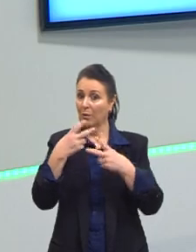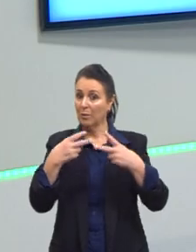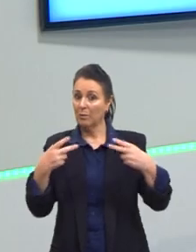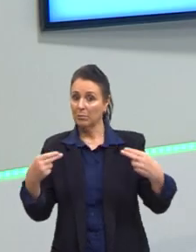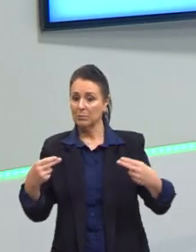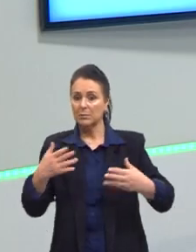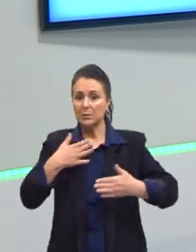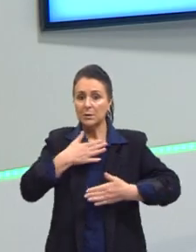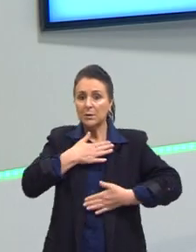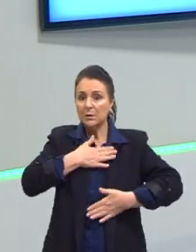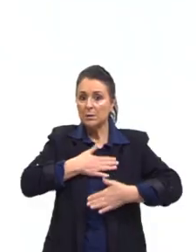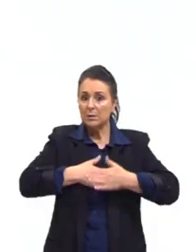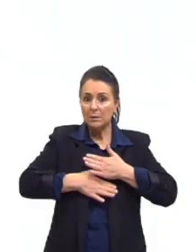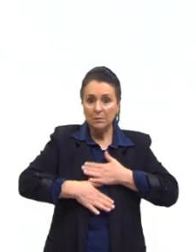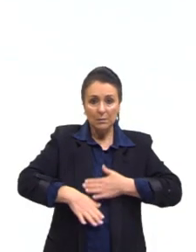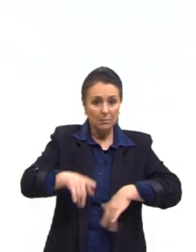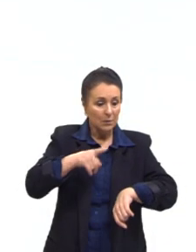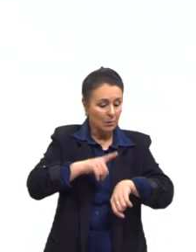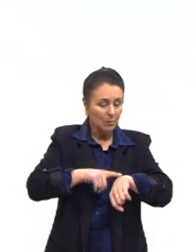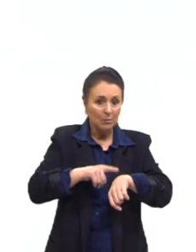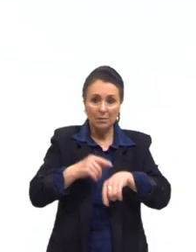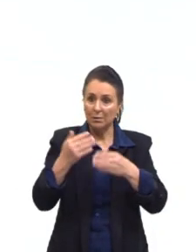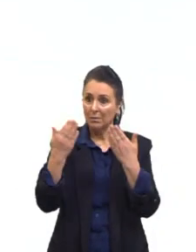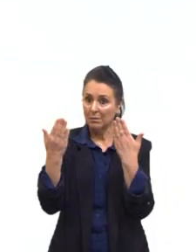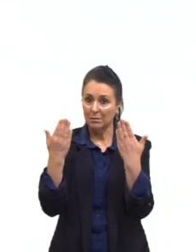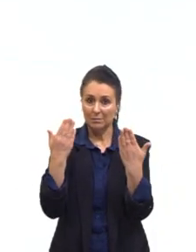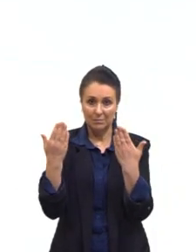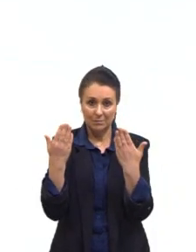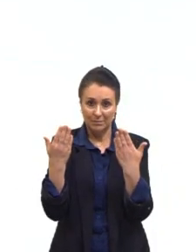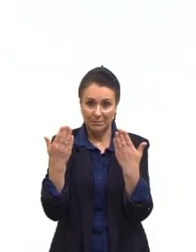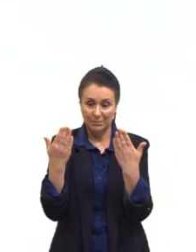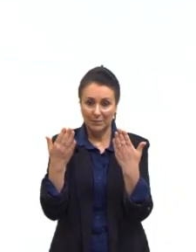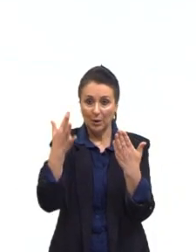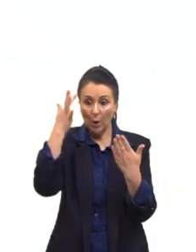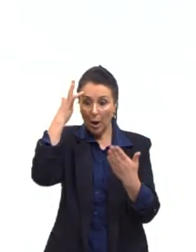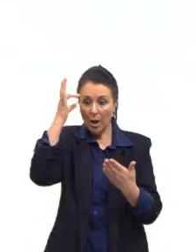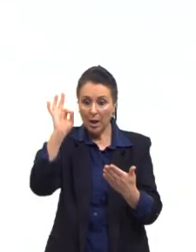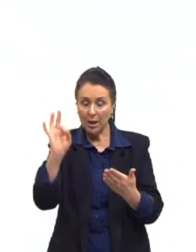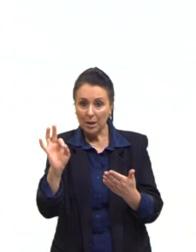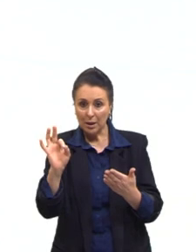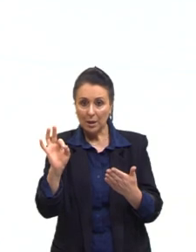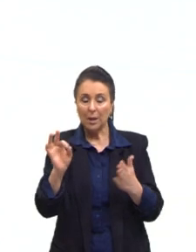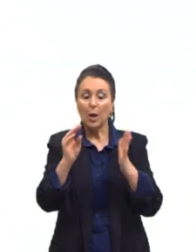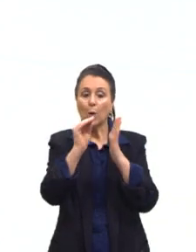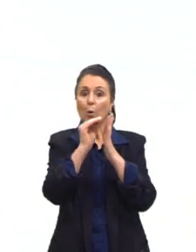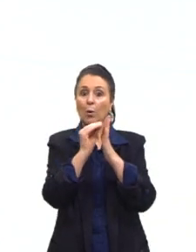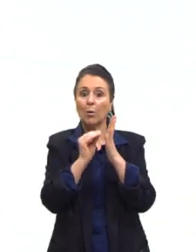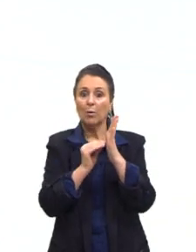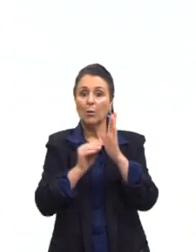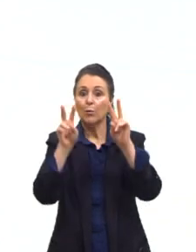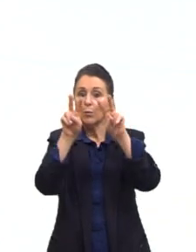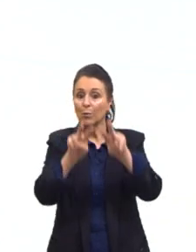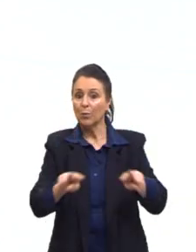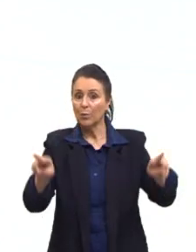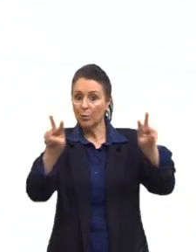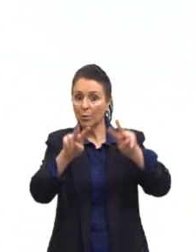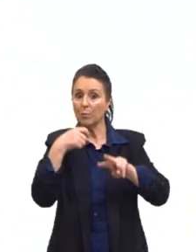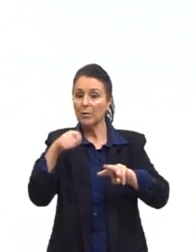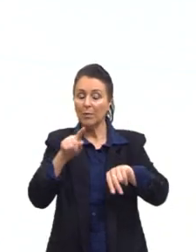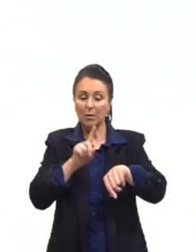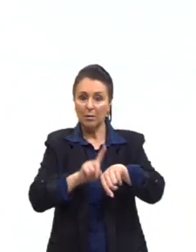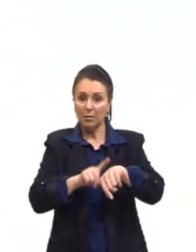calma nas análises. Compreender o conteúdo visual requer tempo. As